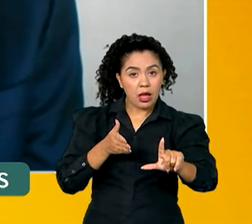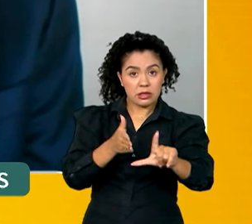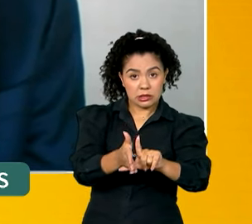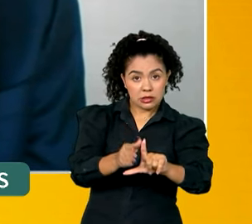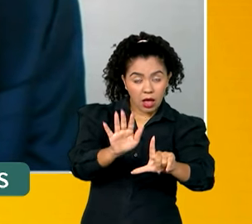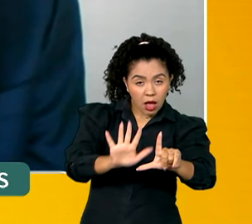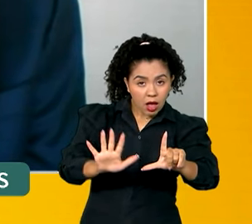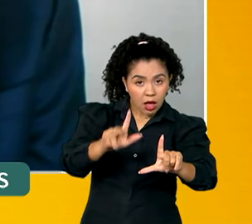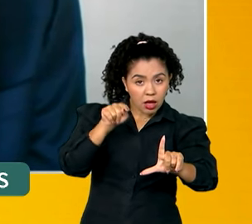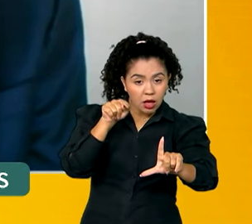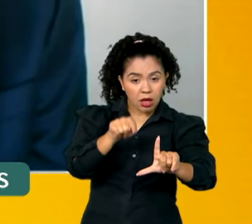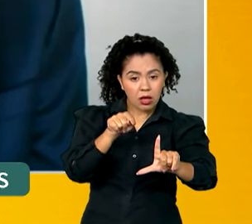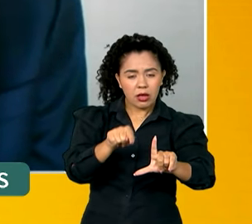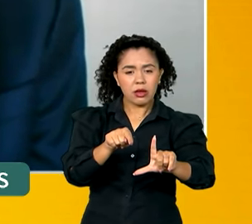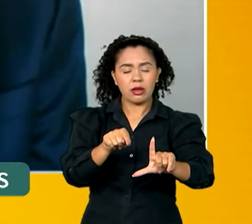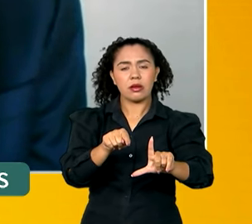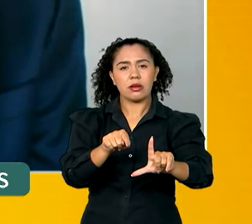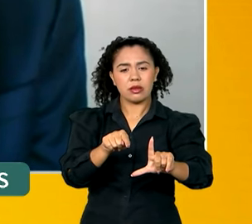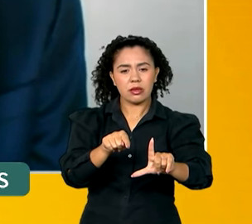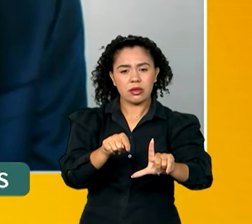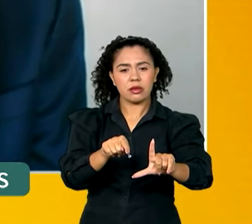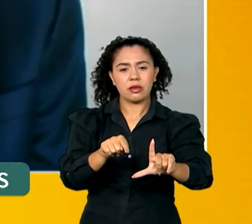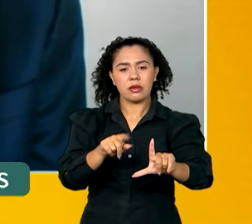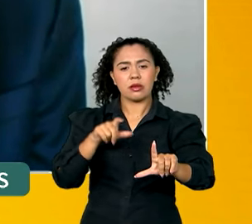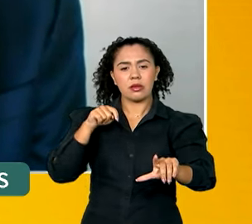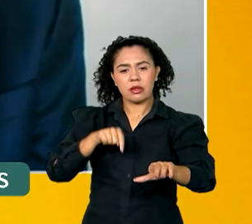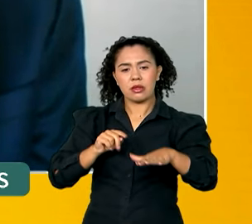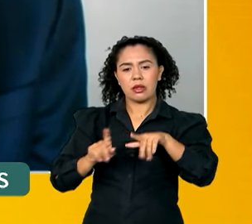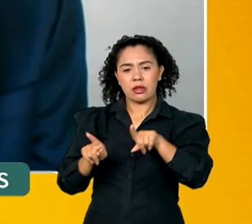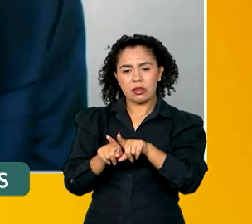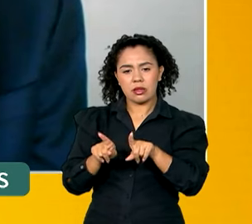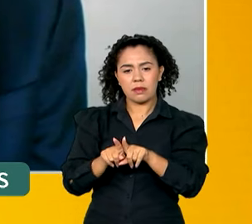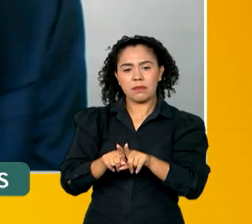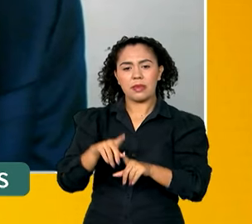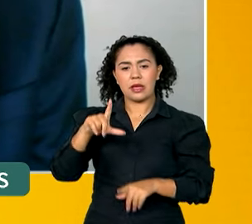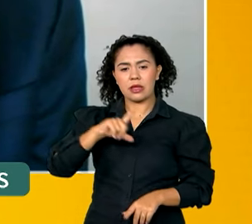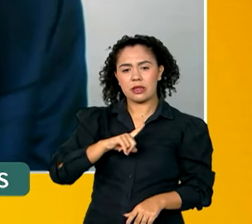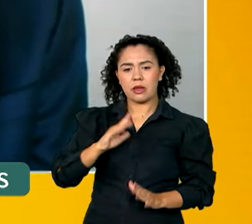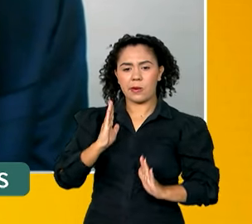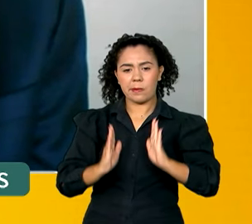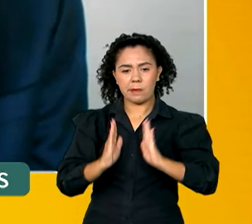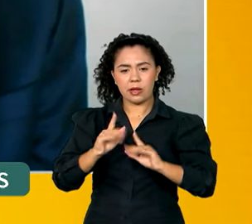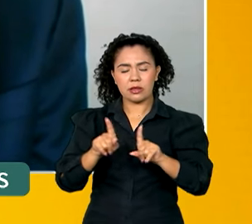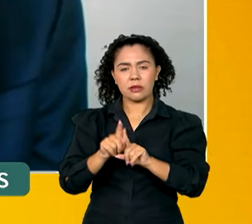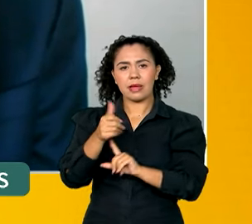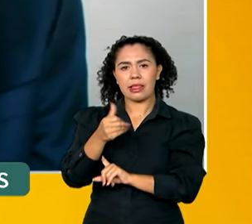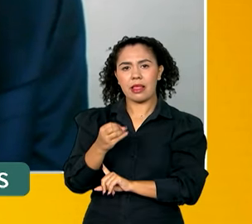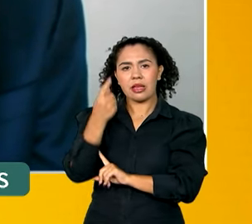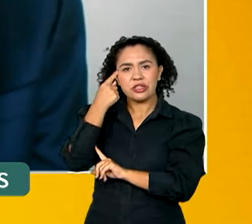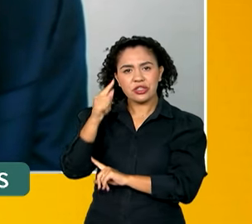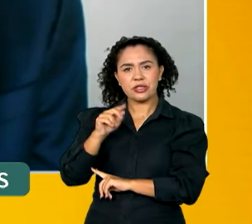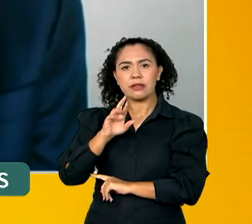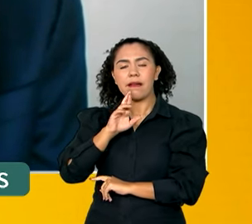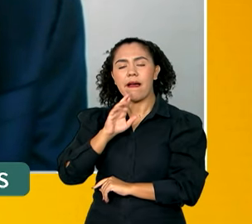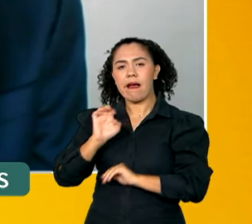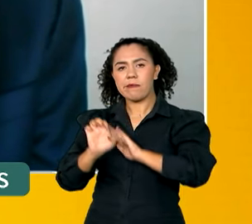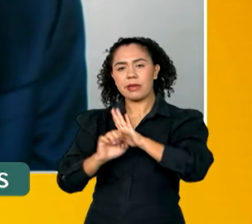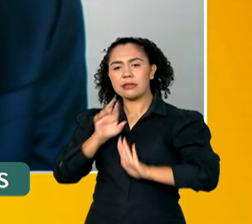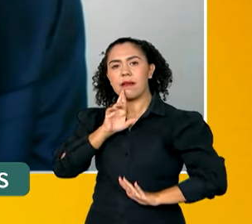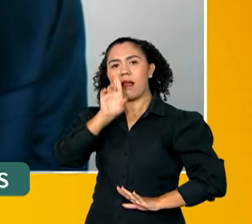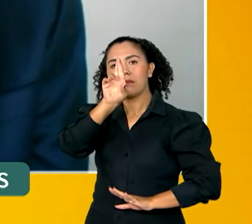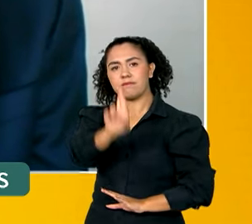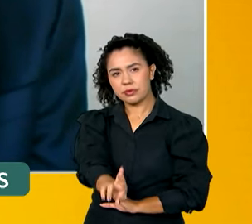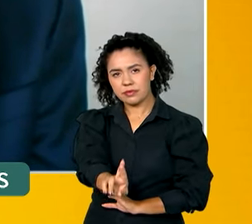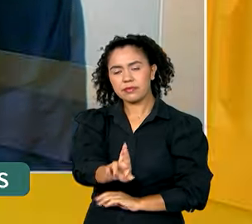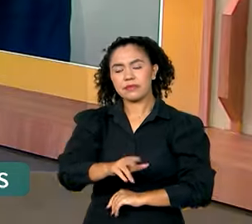formalizar a informação, e na empresa, a marca, até a regência de responder o pedido do consumidor.